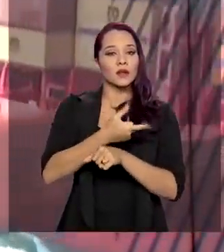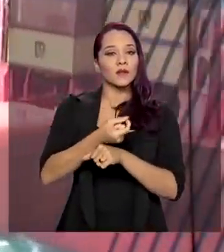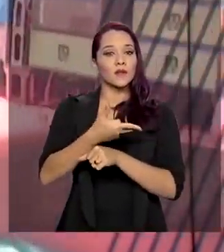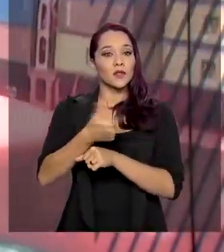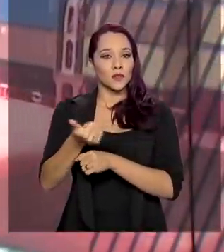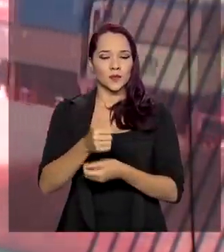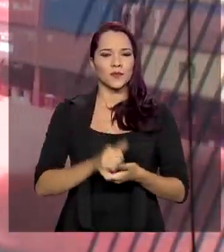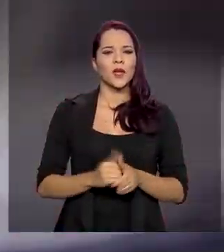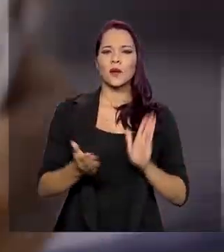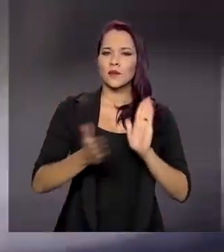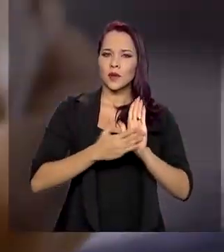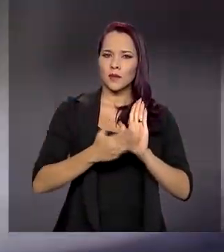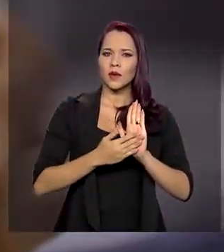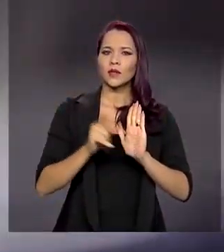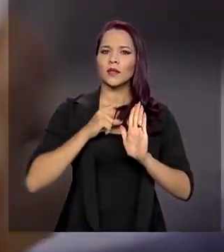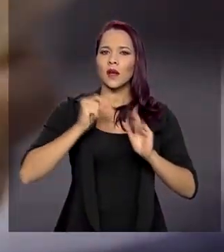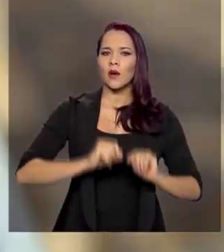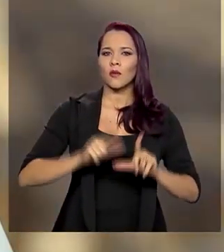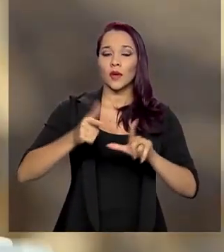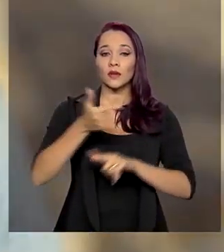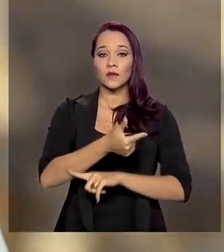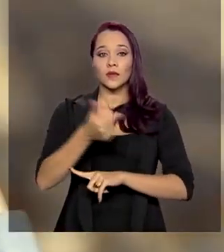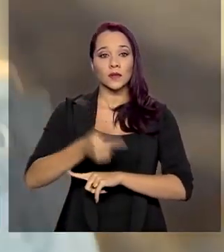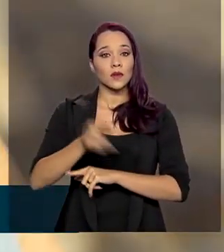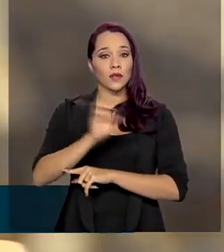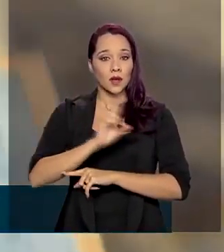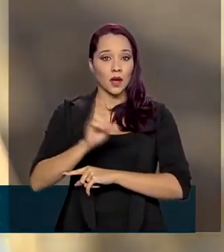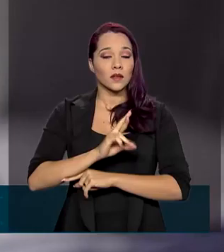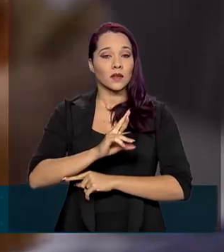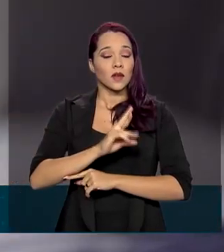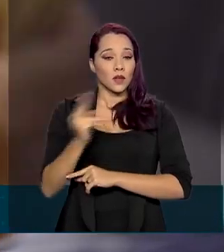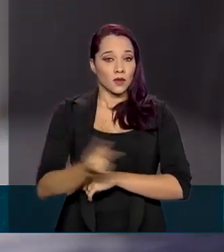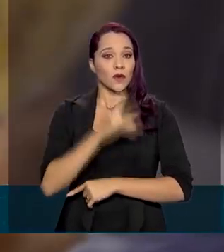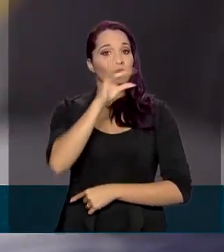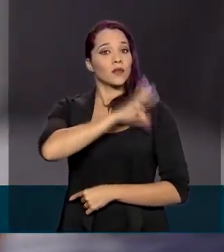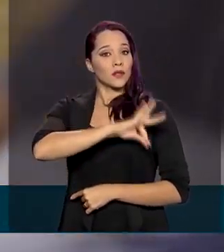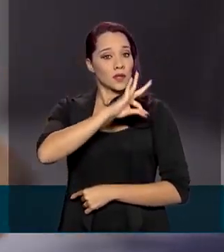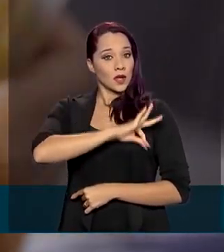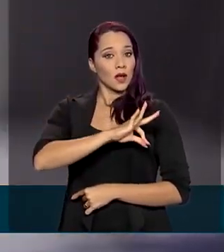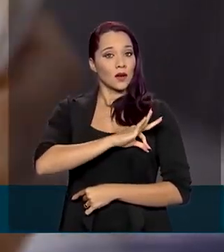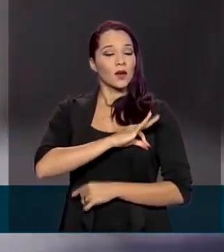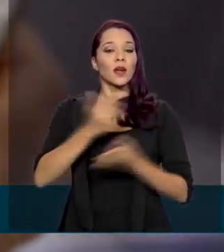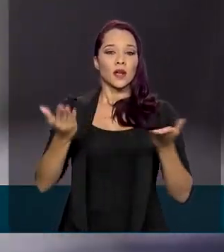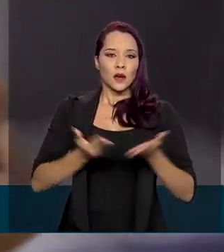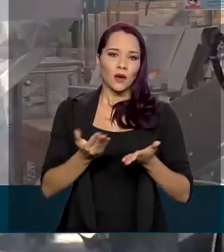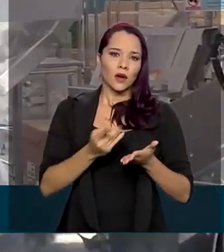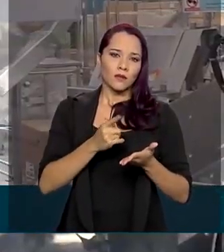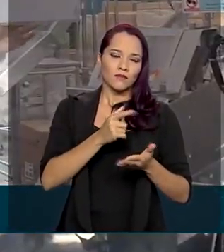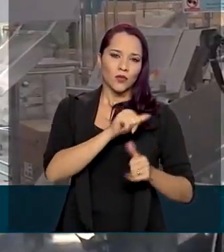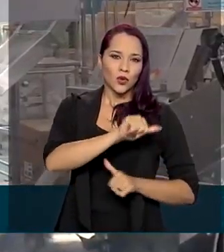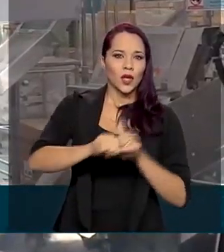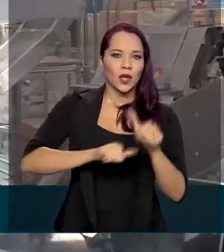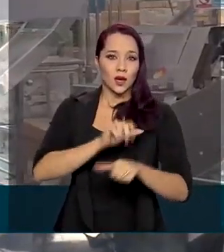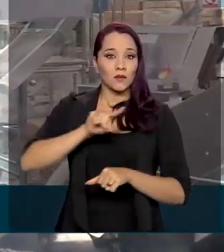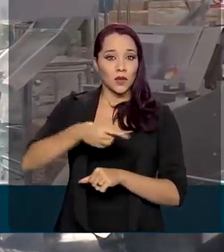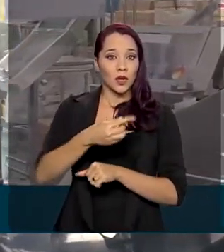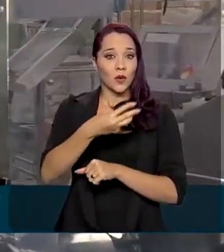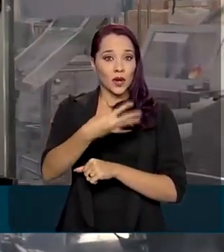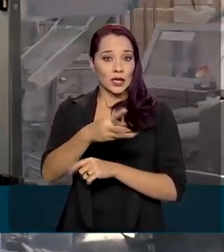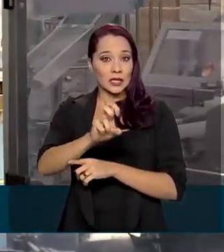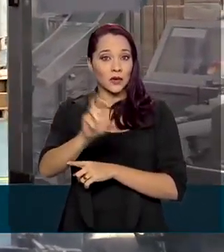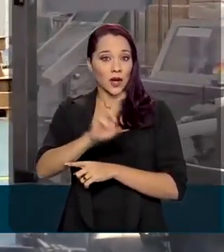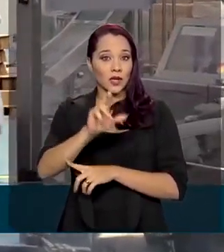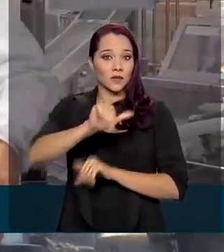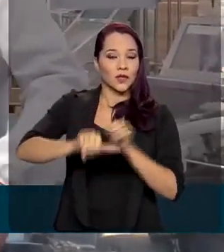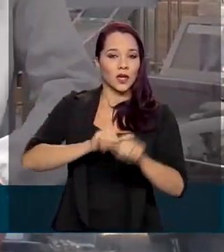A proposta prevê um aumento de R$,00 no valor do salário mínimo, que passaria dos atuais R$.045